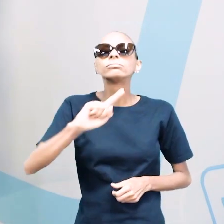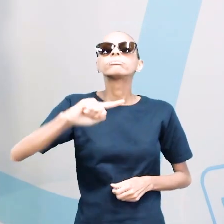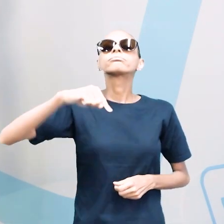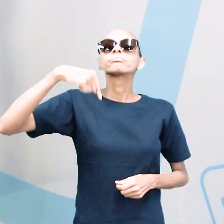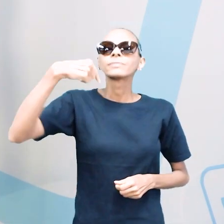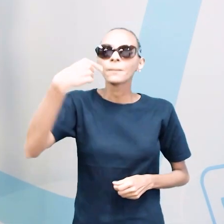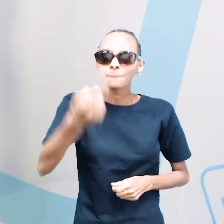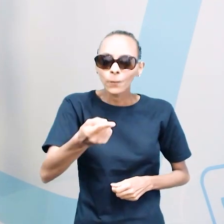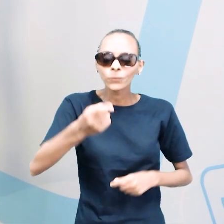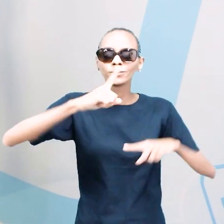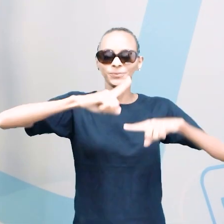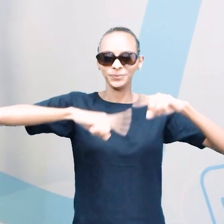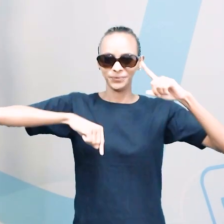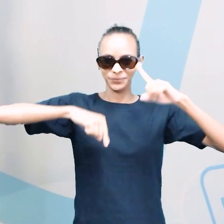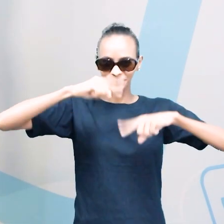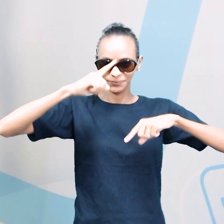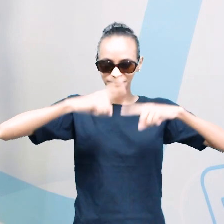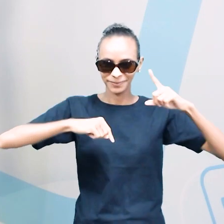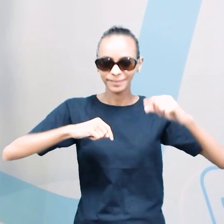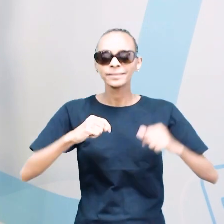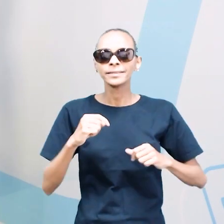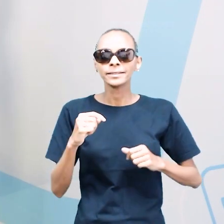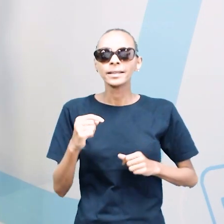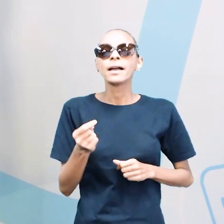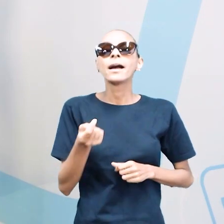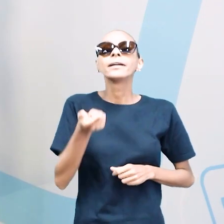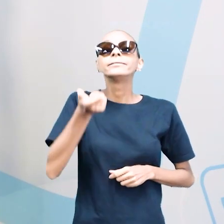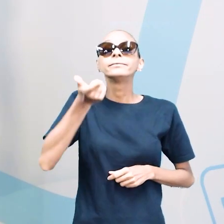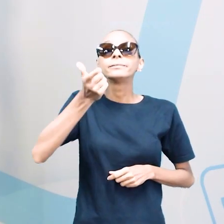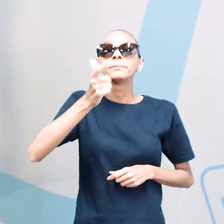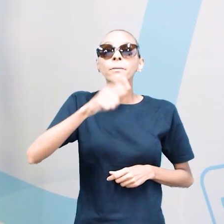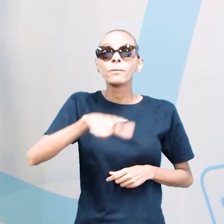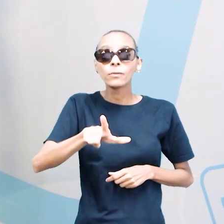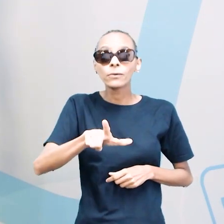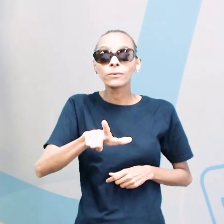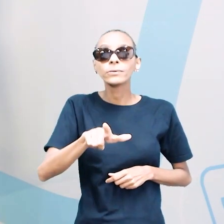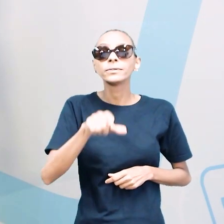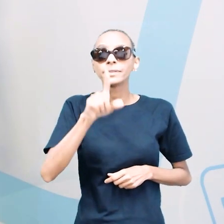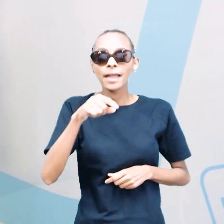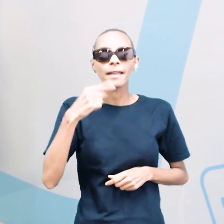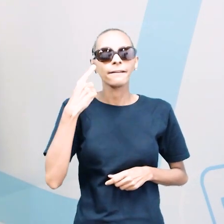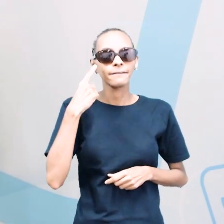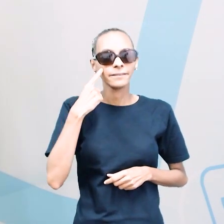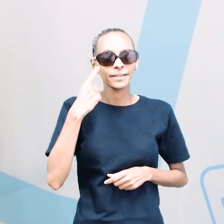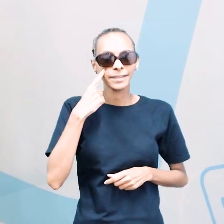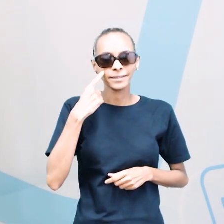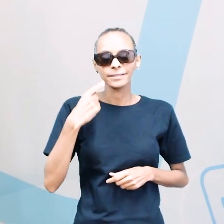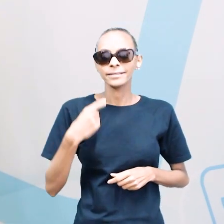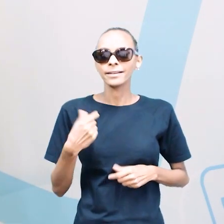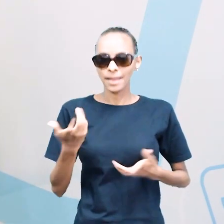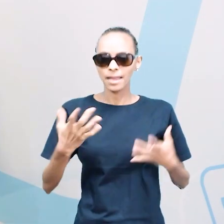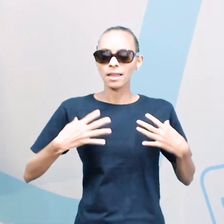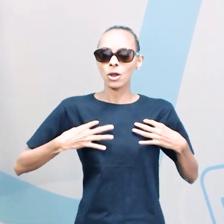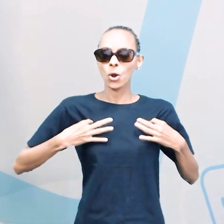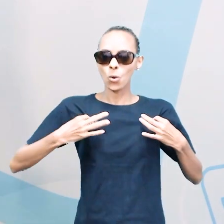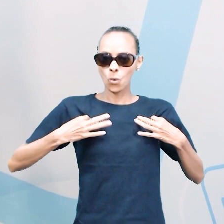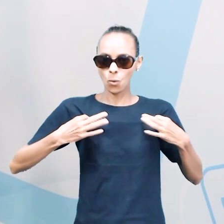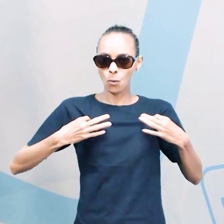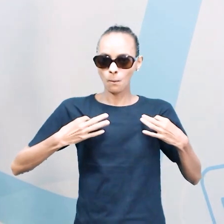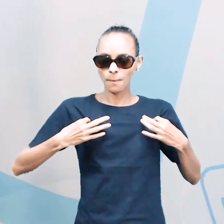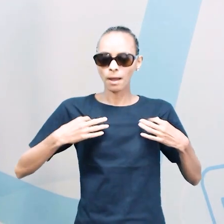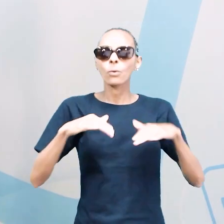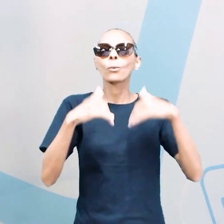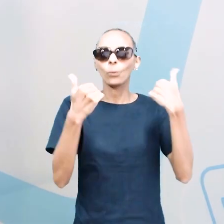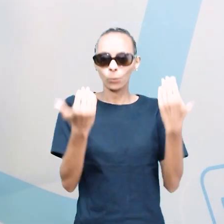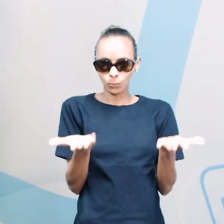o material, ou seja, o fabric, para então vir a roupa, a peça